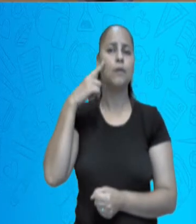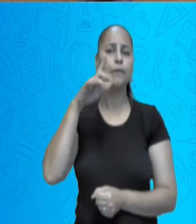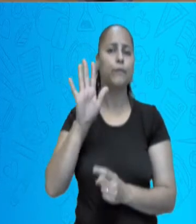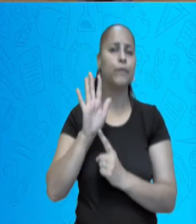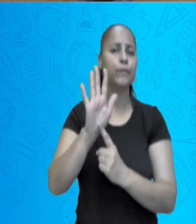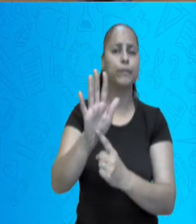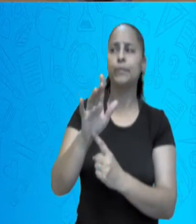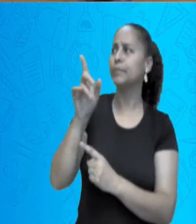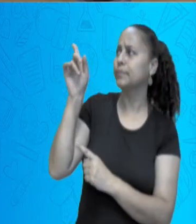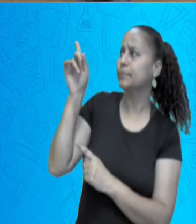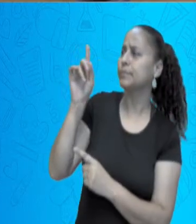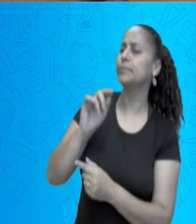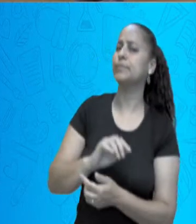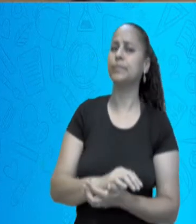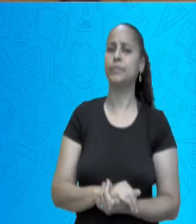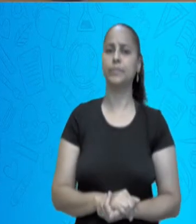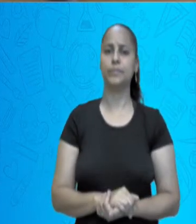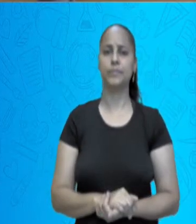também.